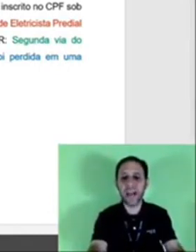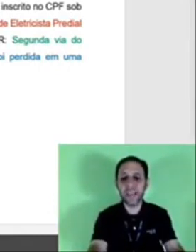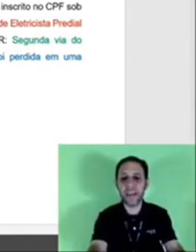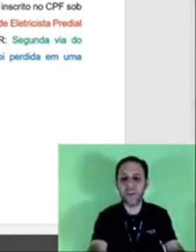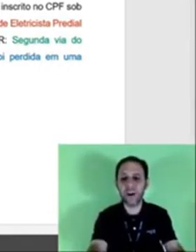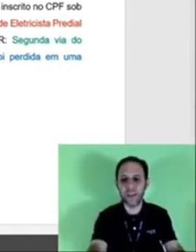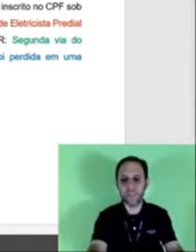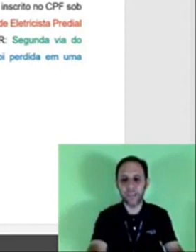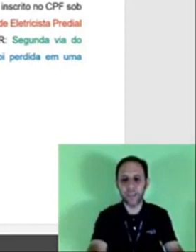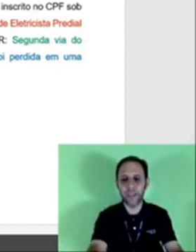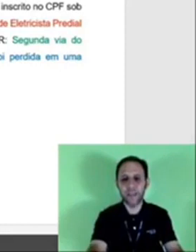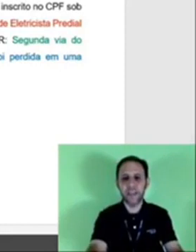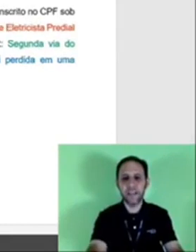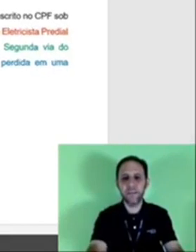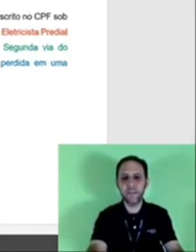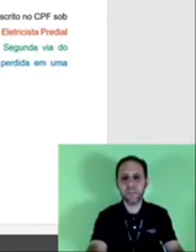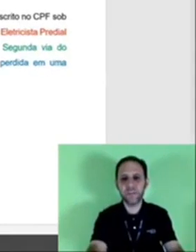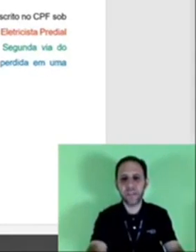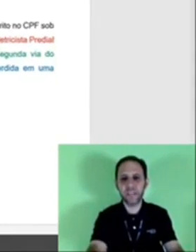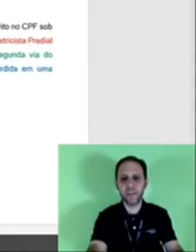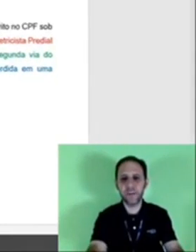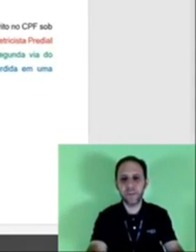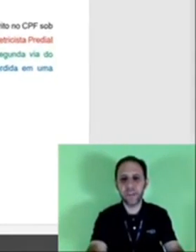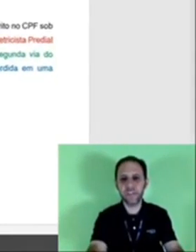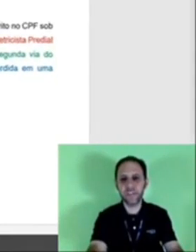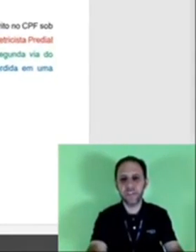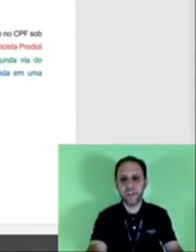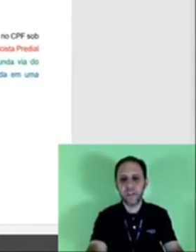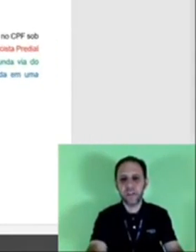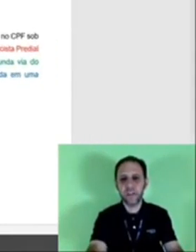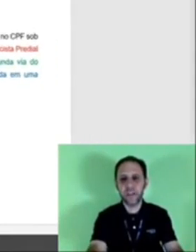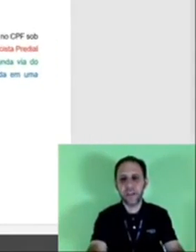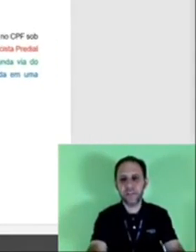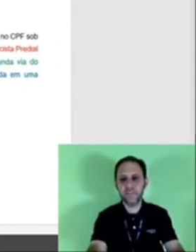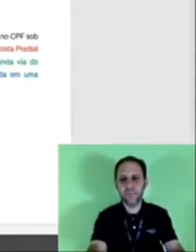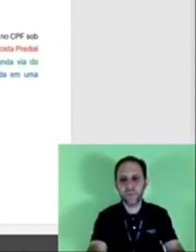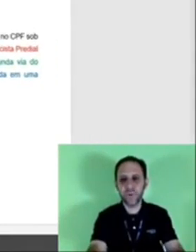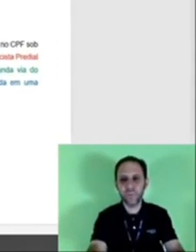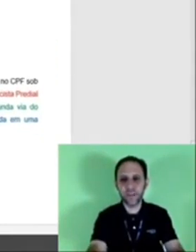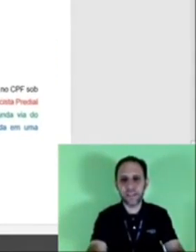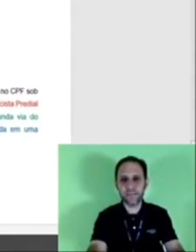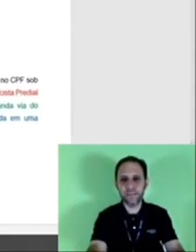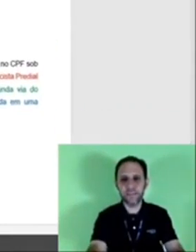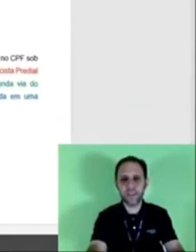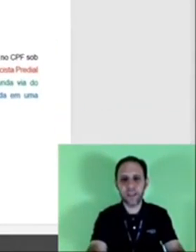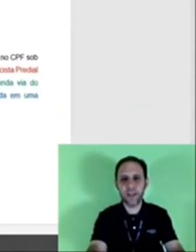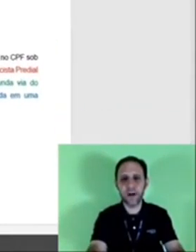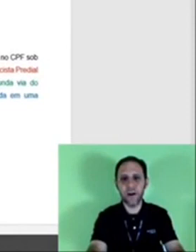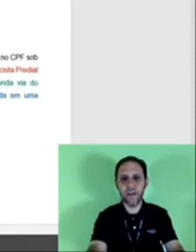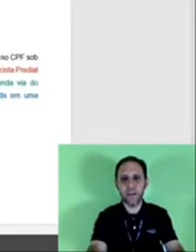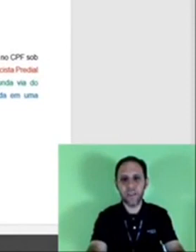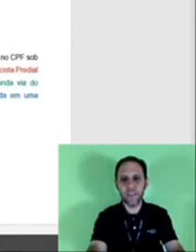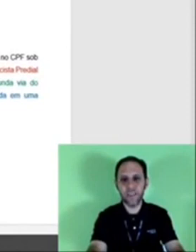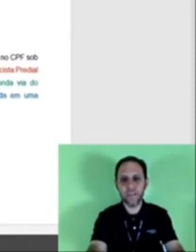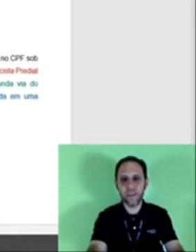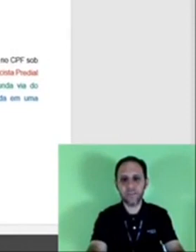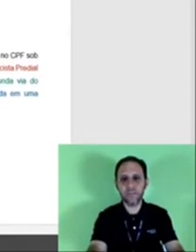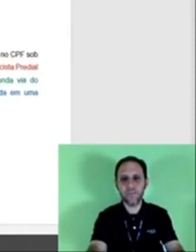que julgar e agora então vamos ver aqui novamente por completo olha lá